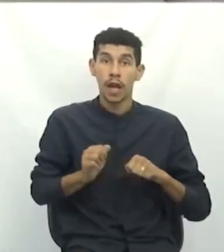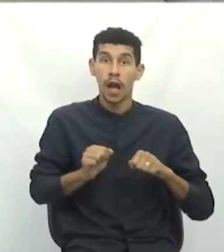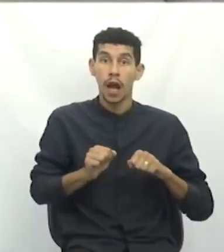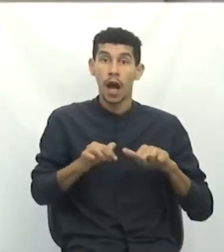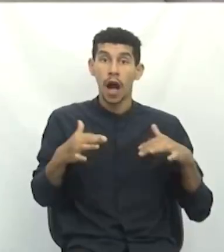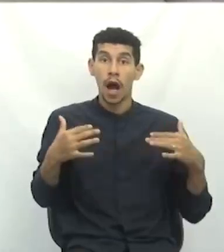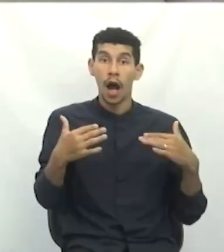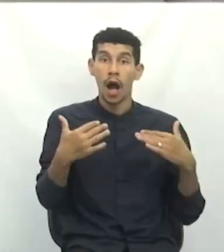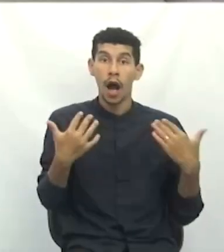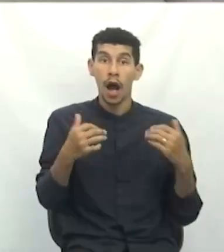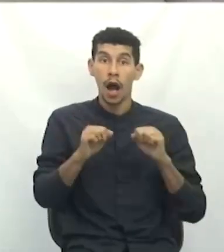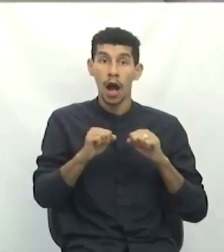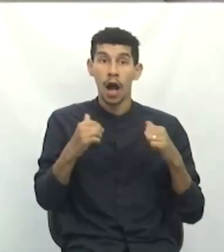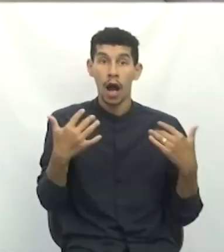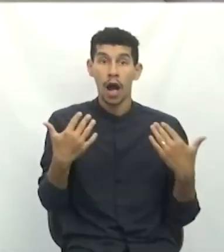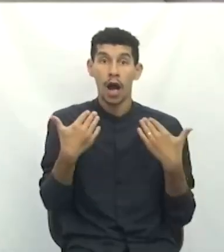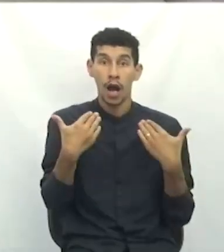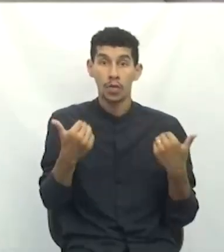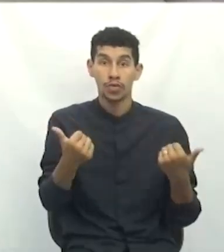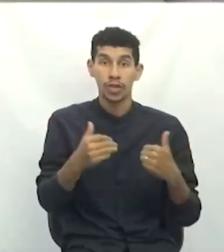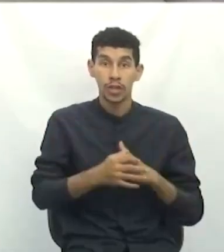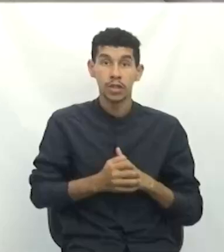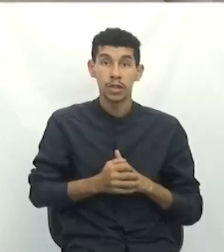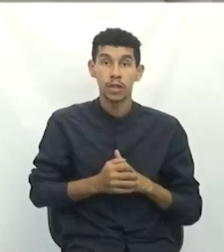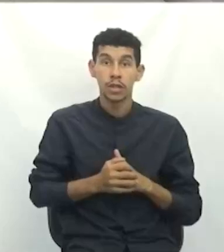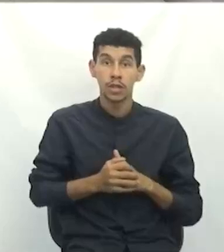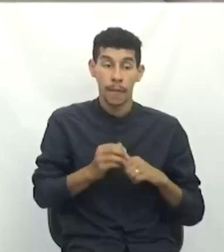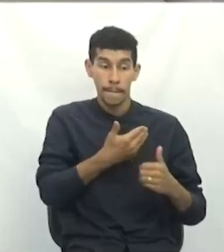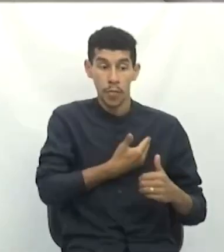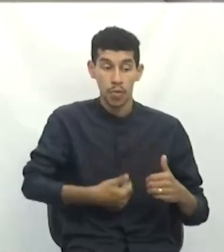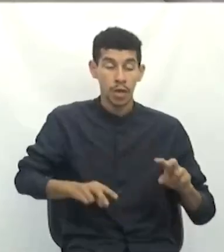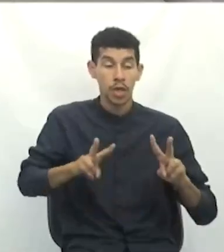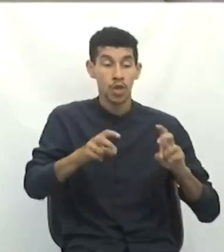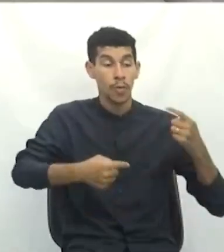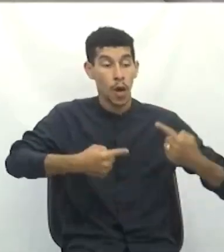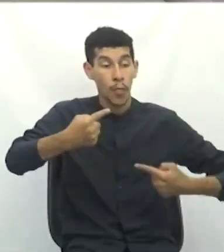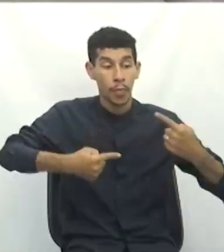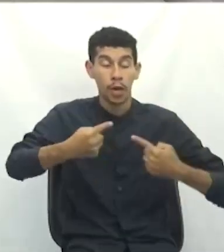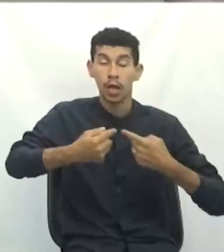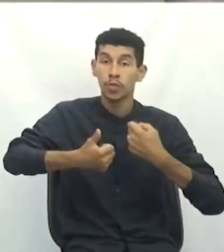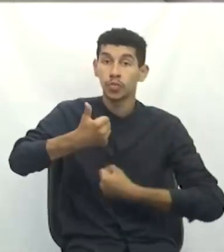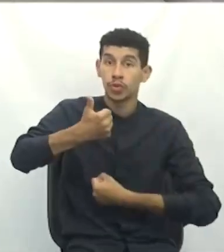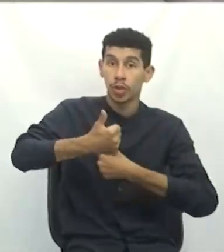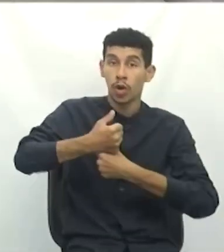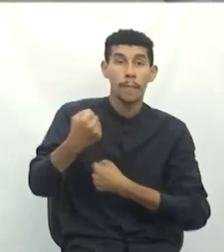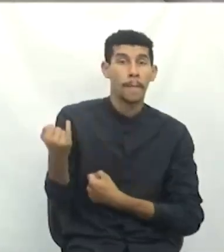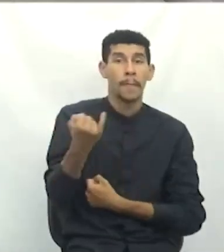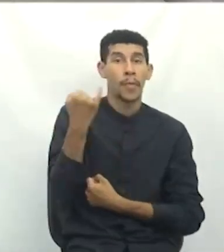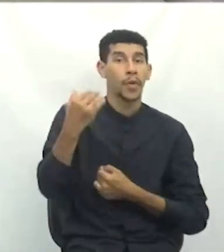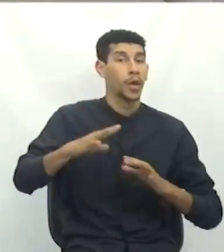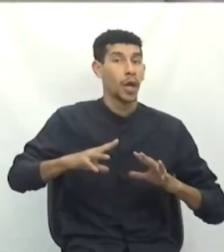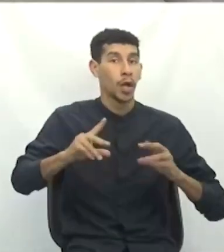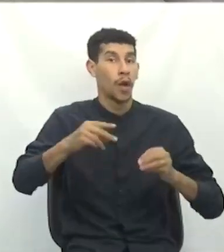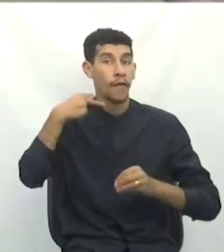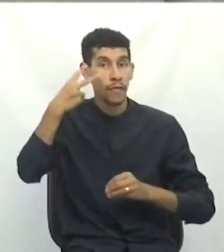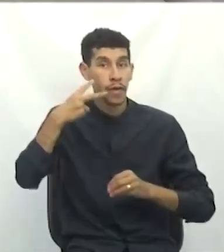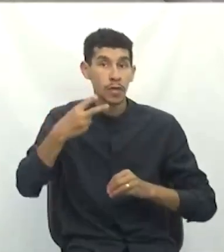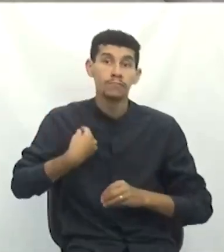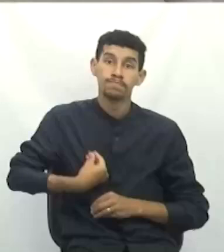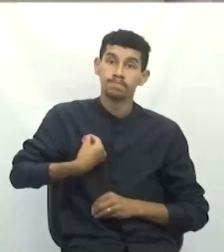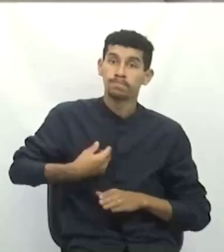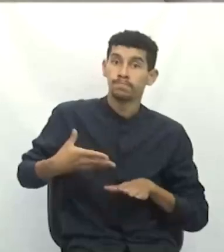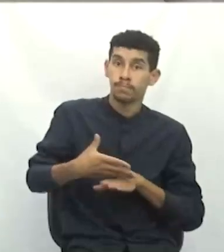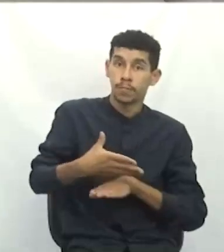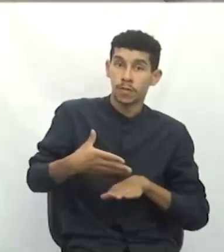diretor. Muito importante todos os vereadores estarem presentes e participar dessa tão importante